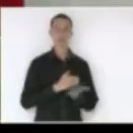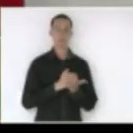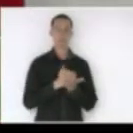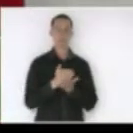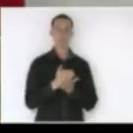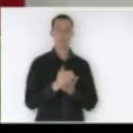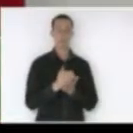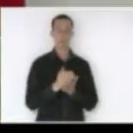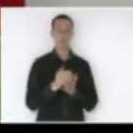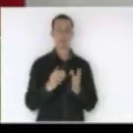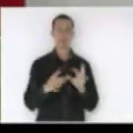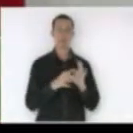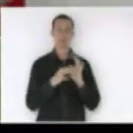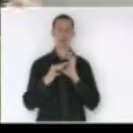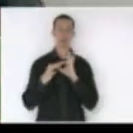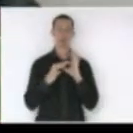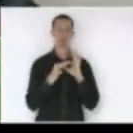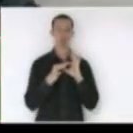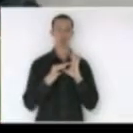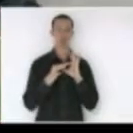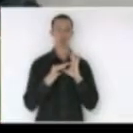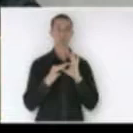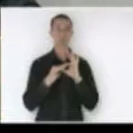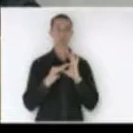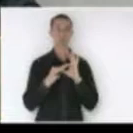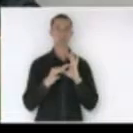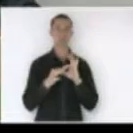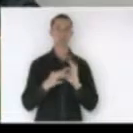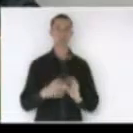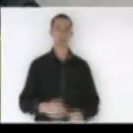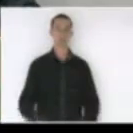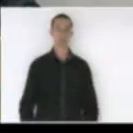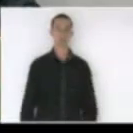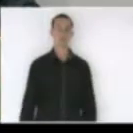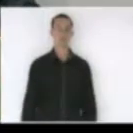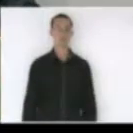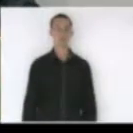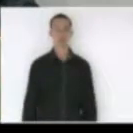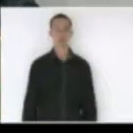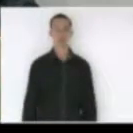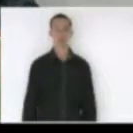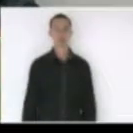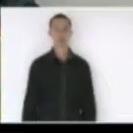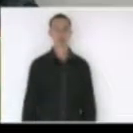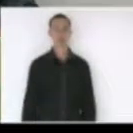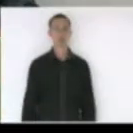conjuntura que deixa